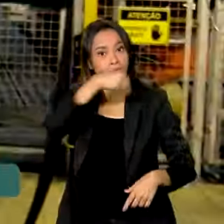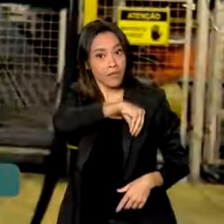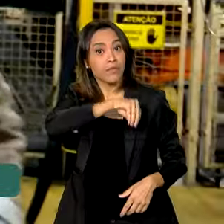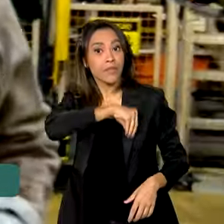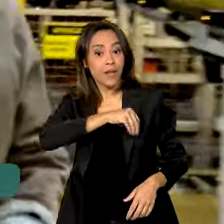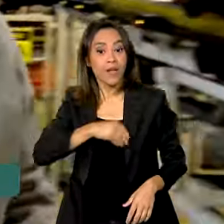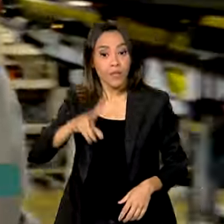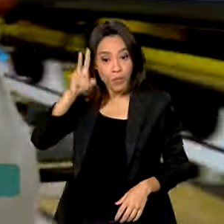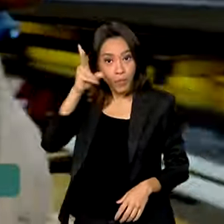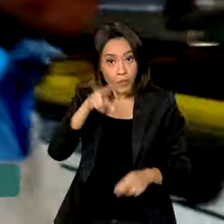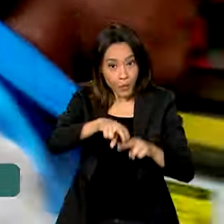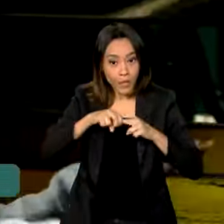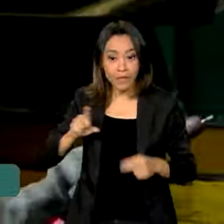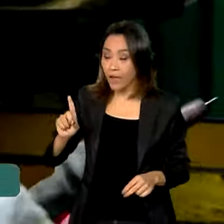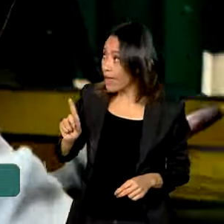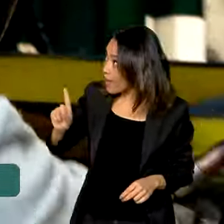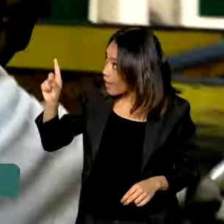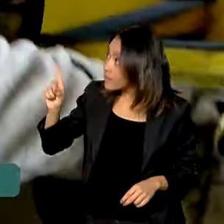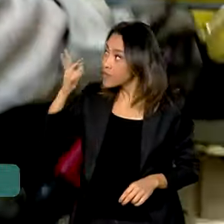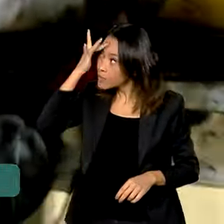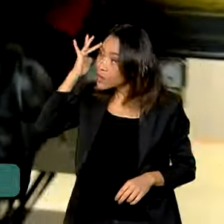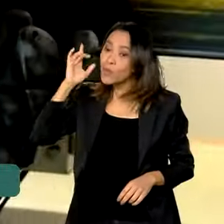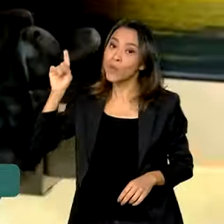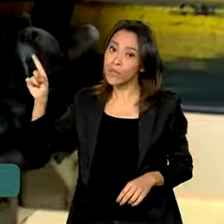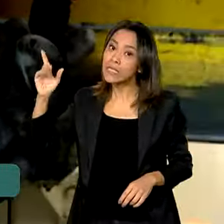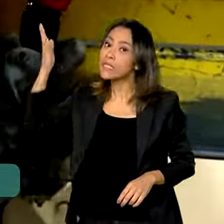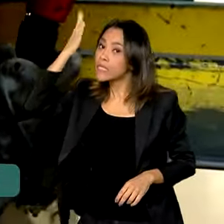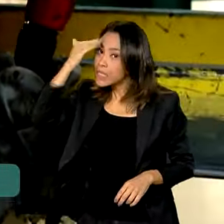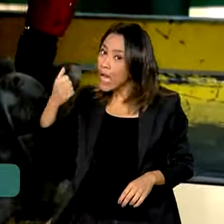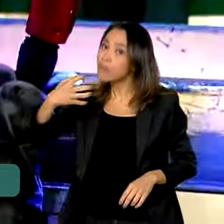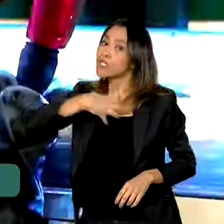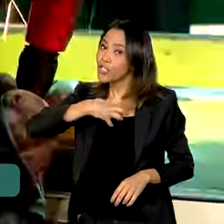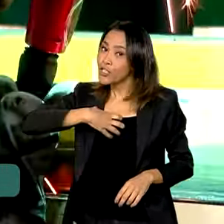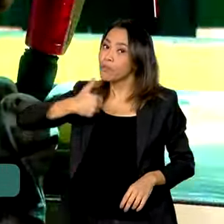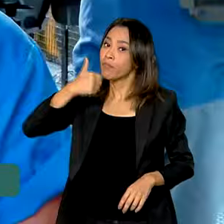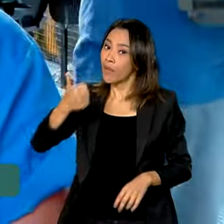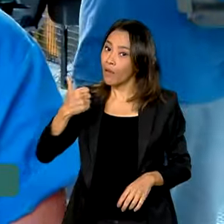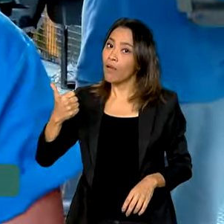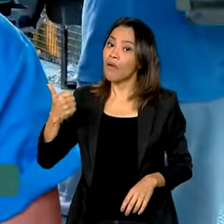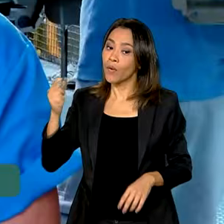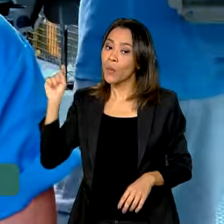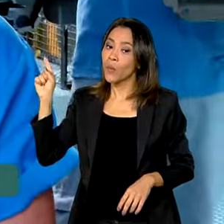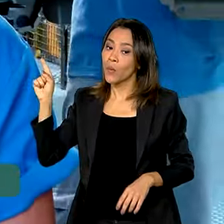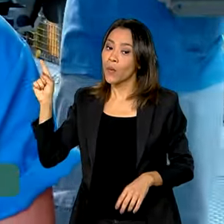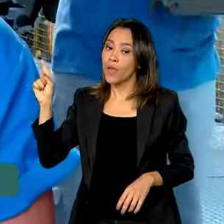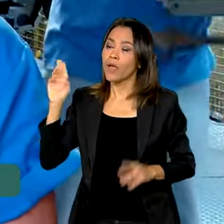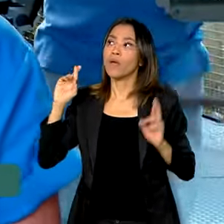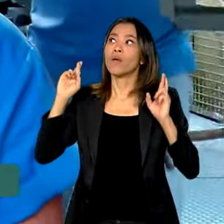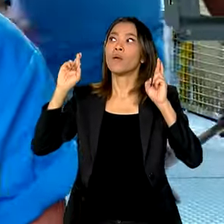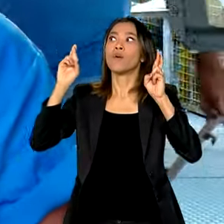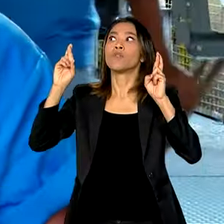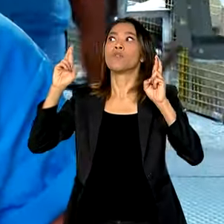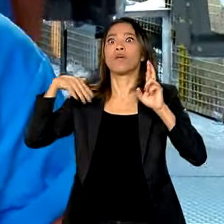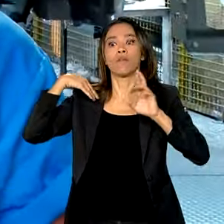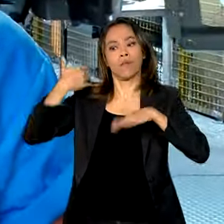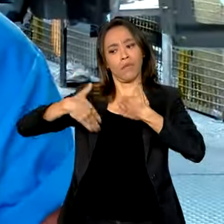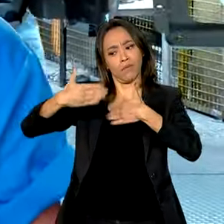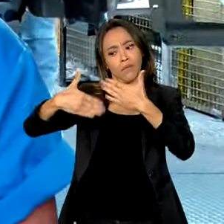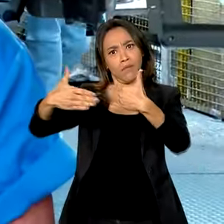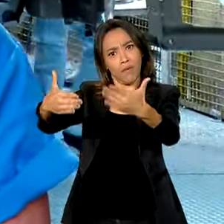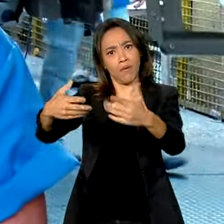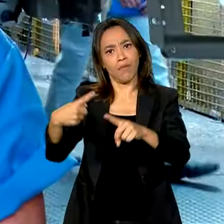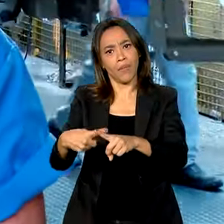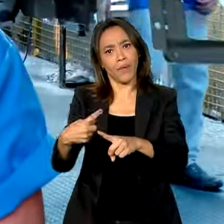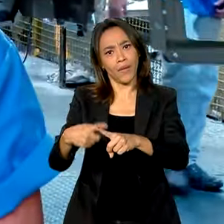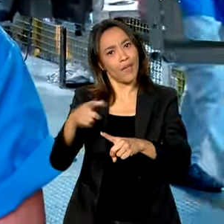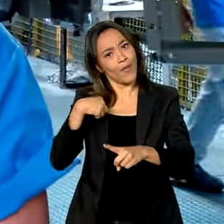Luciana e seu José sabem bem e sentem na pele. Eu espero que cresça mais ainda, porque eu acho que